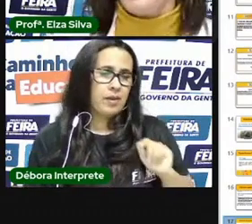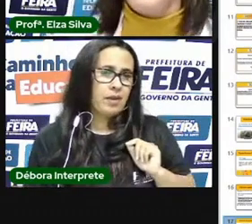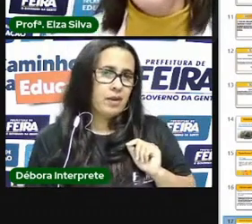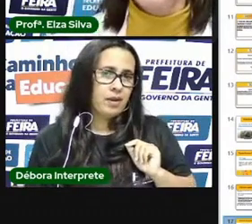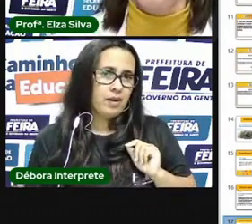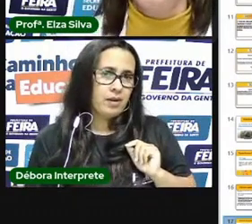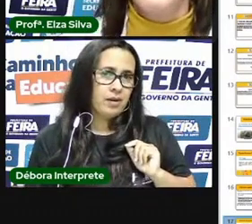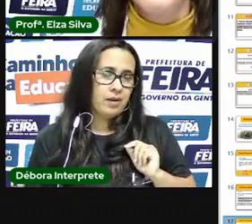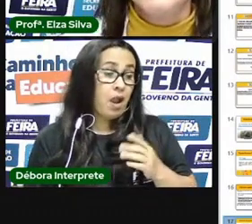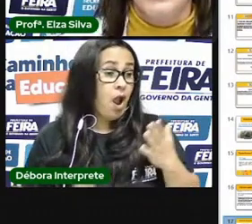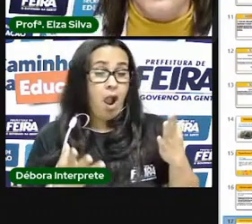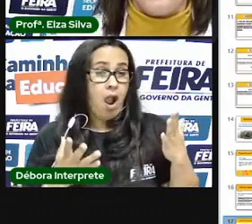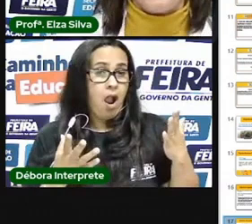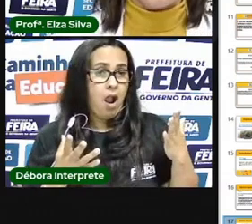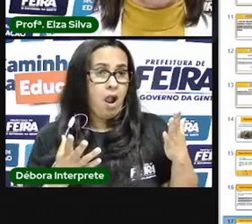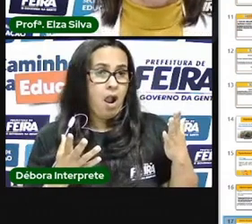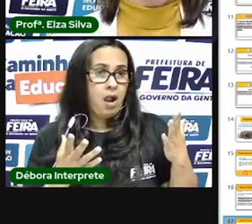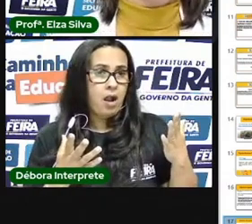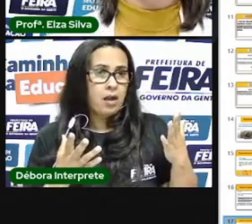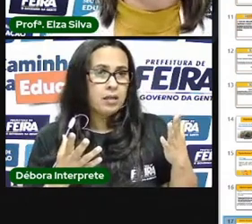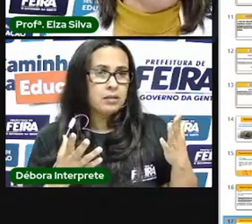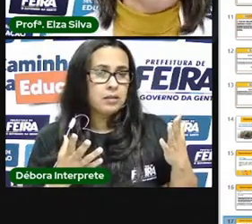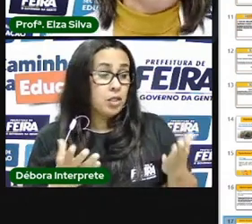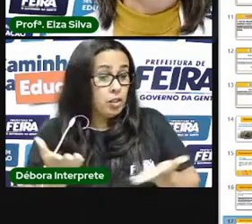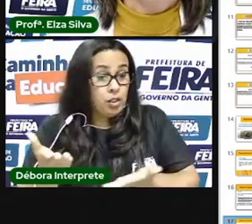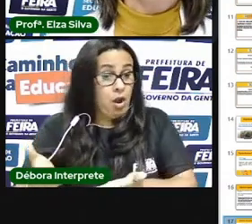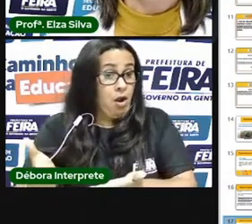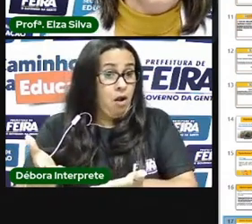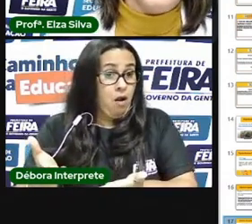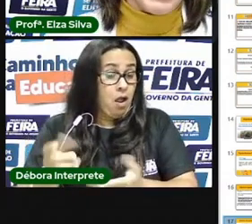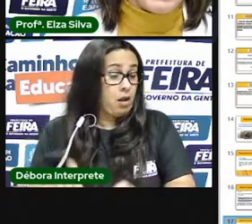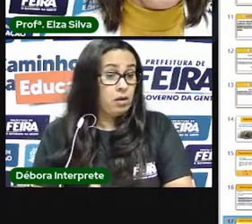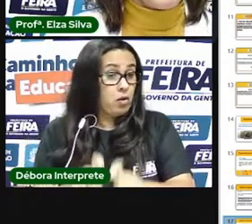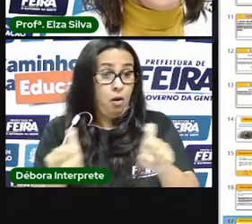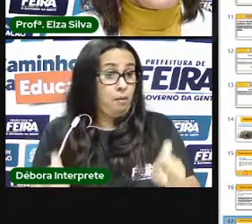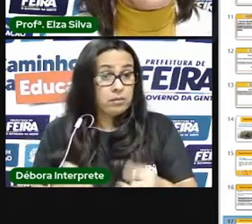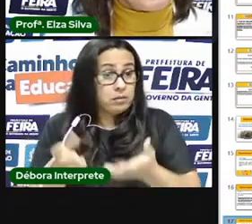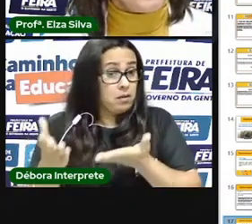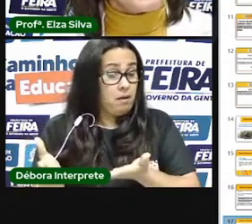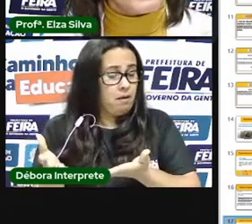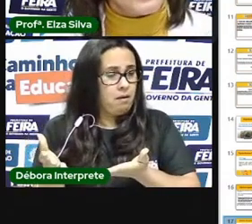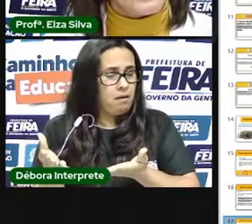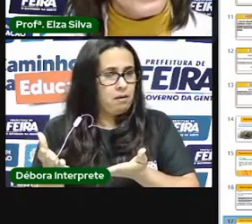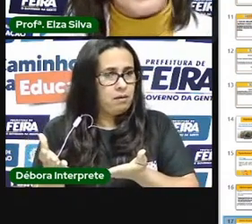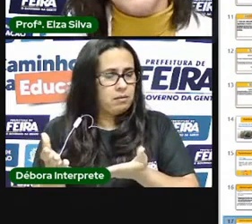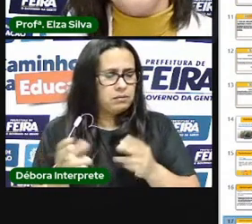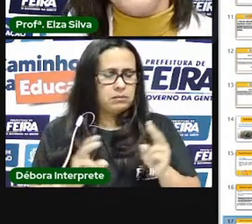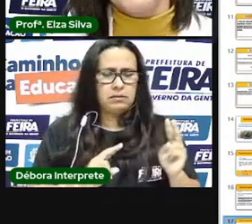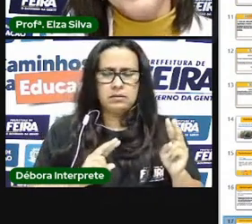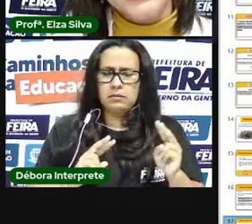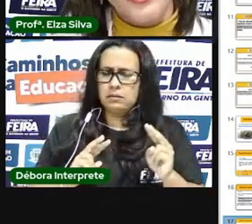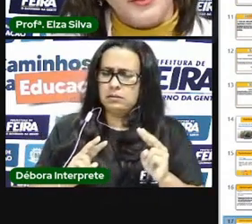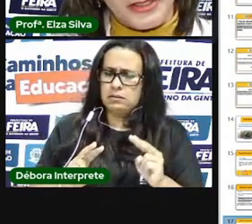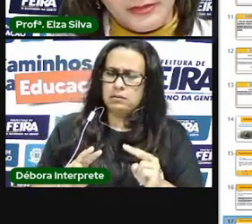senhoras e senhores o computador aí ficou olhando para o computador e de